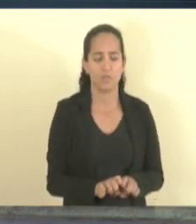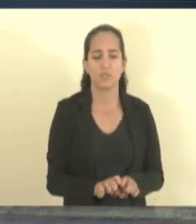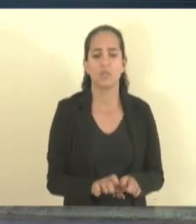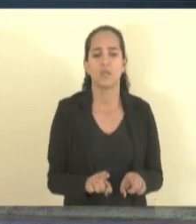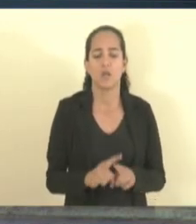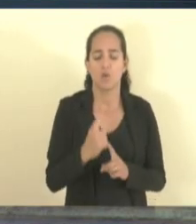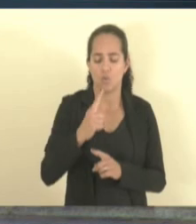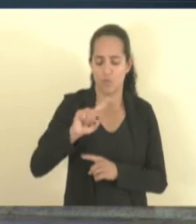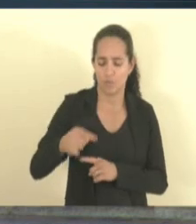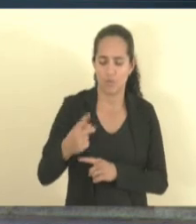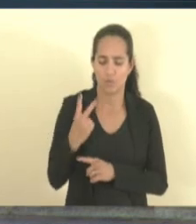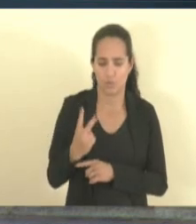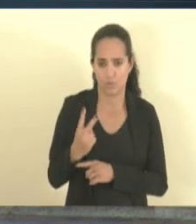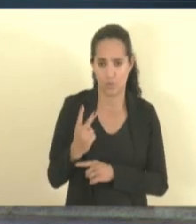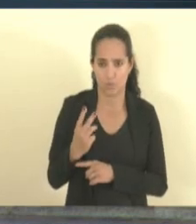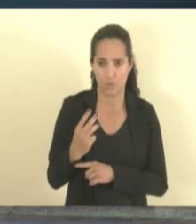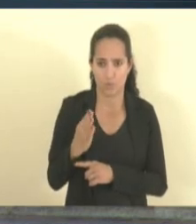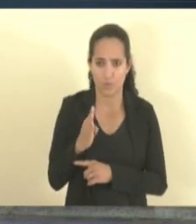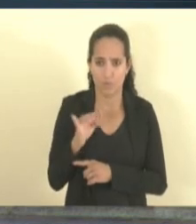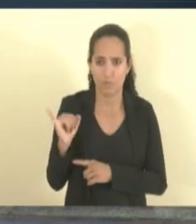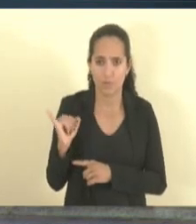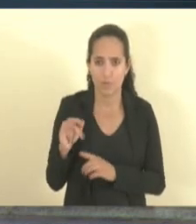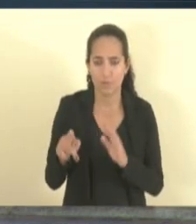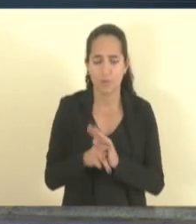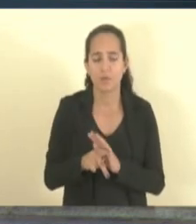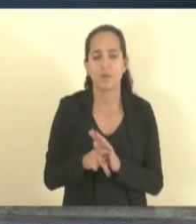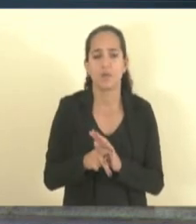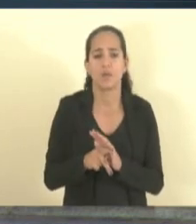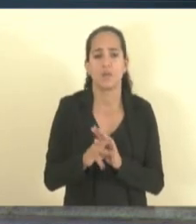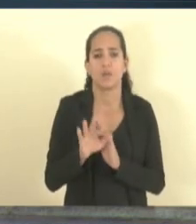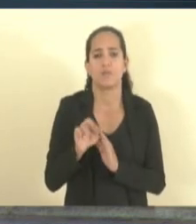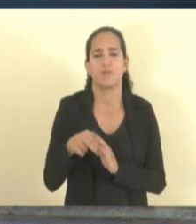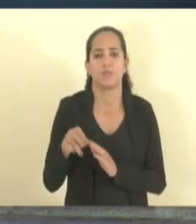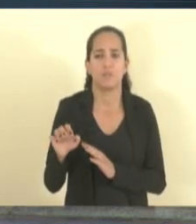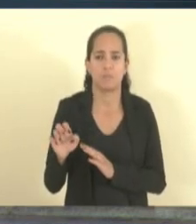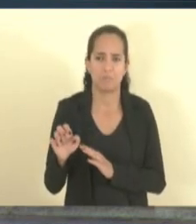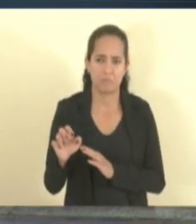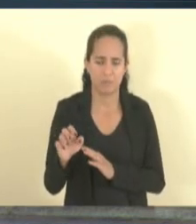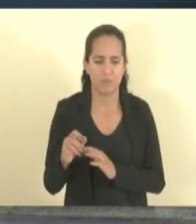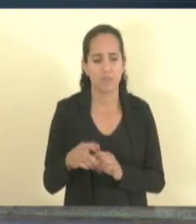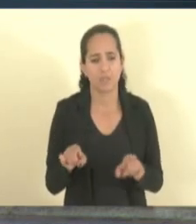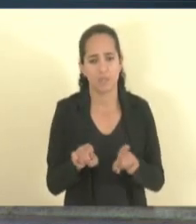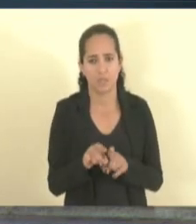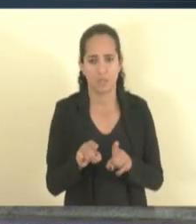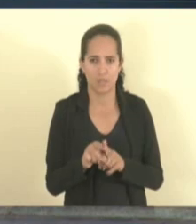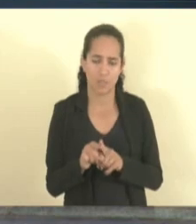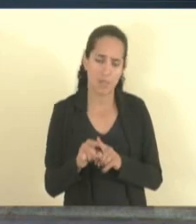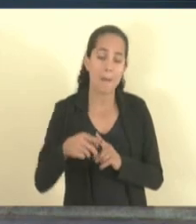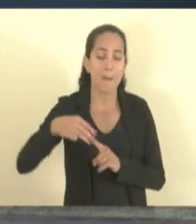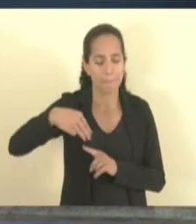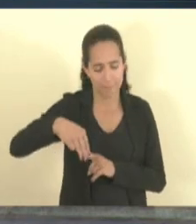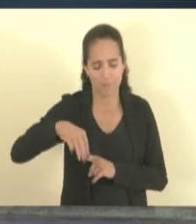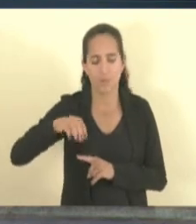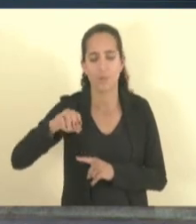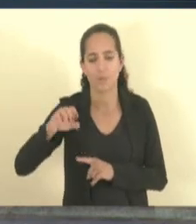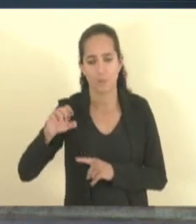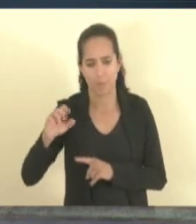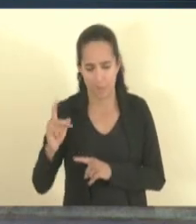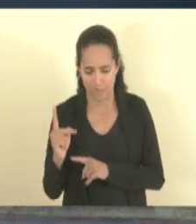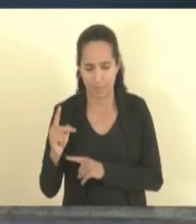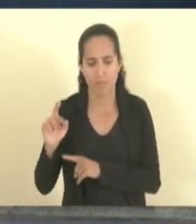1,2 bilhão em NPR, micro e pequena empresas, crédito amigo,